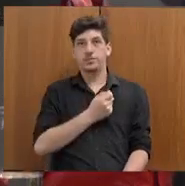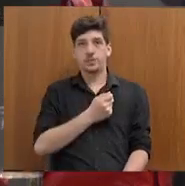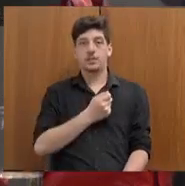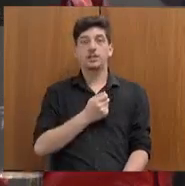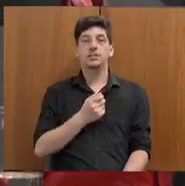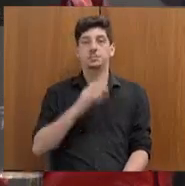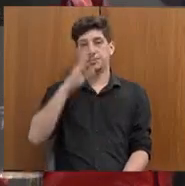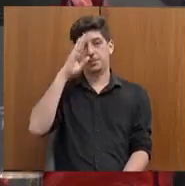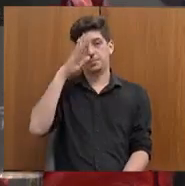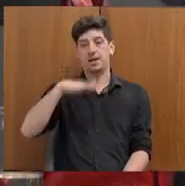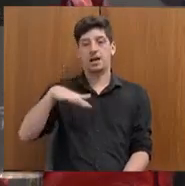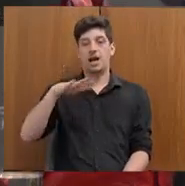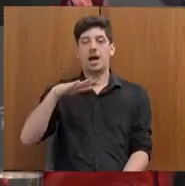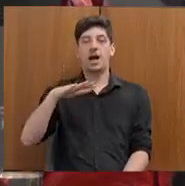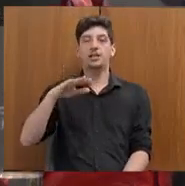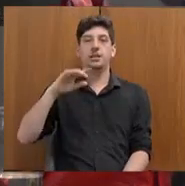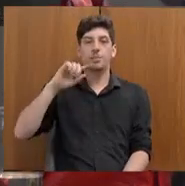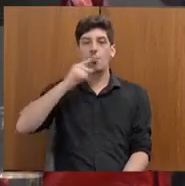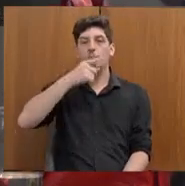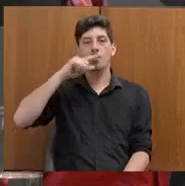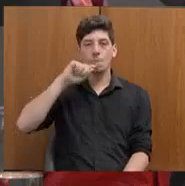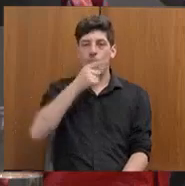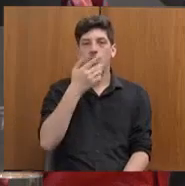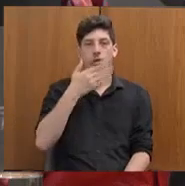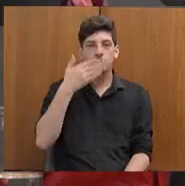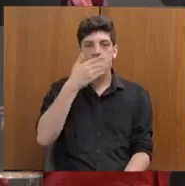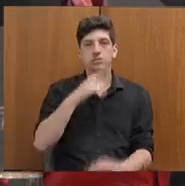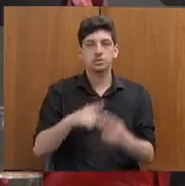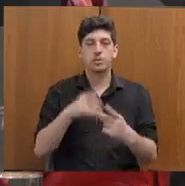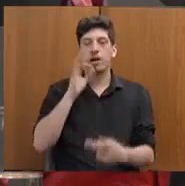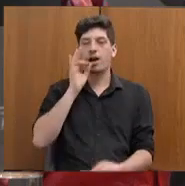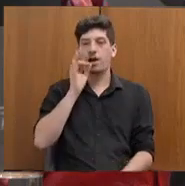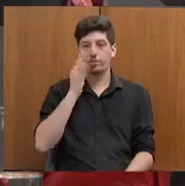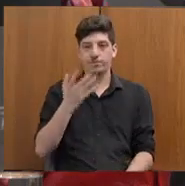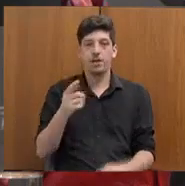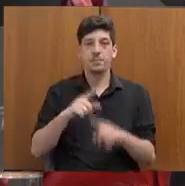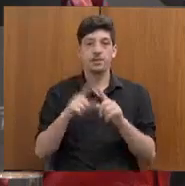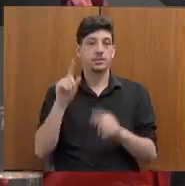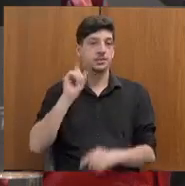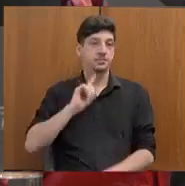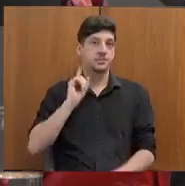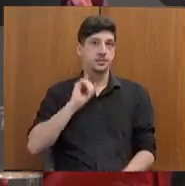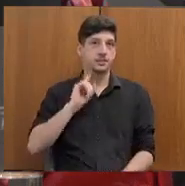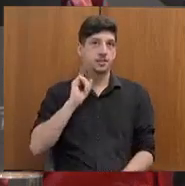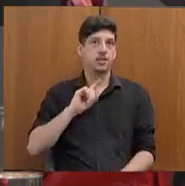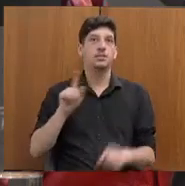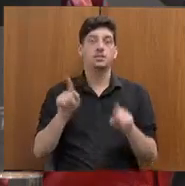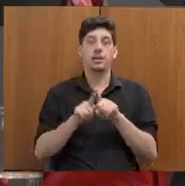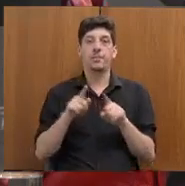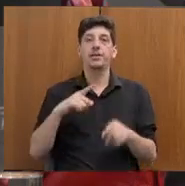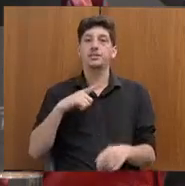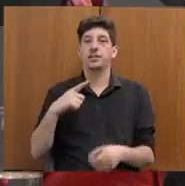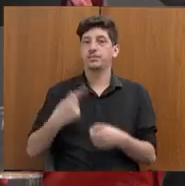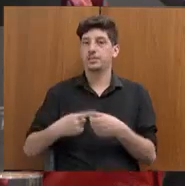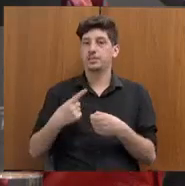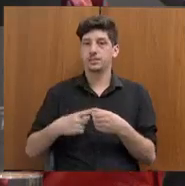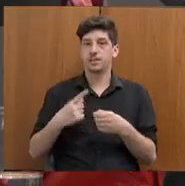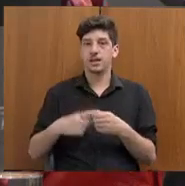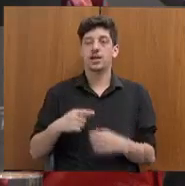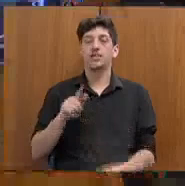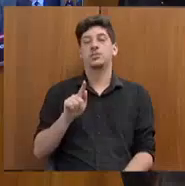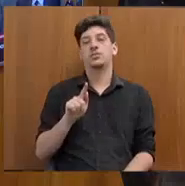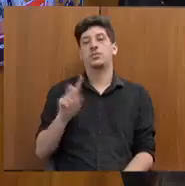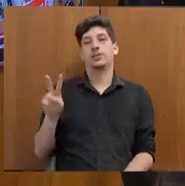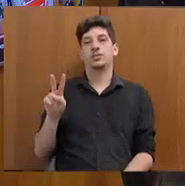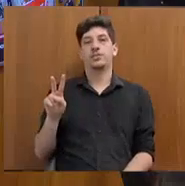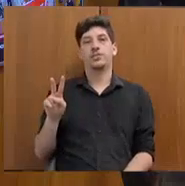-açúcar, de café. Mas nós tivemos aqui, em Minas Gerais também, entre os eletricitários, em Governador Baladares, empresas